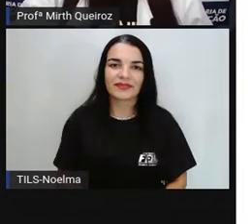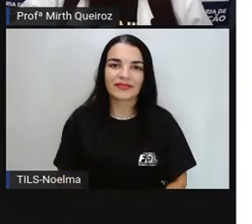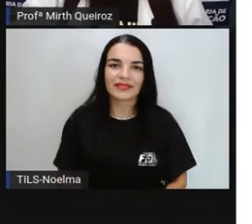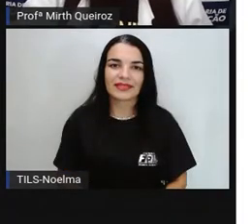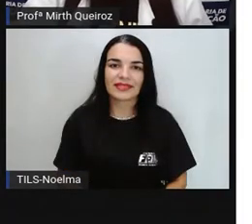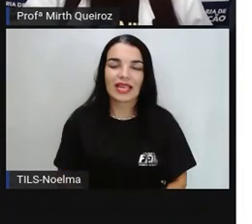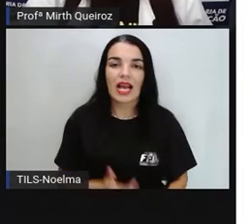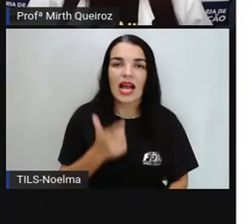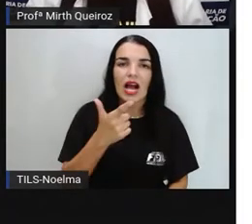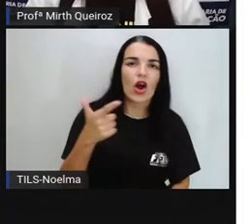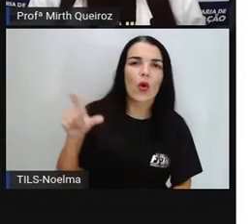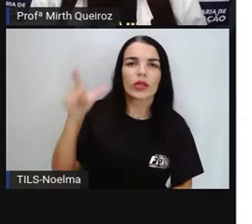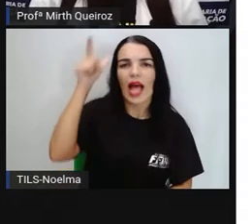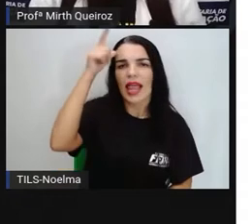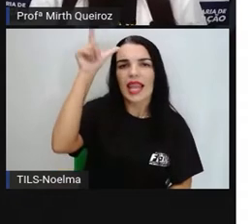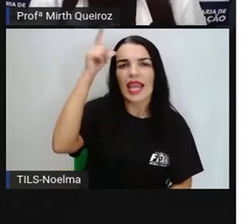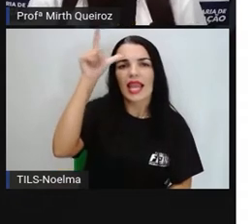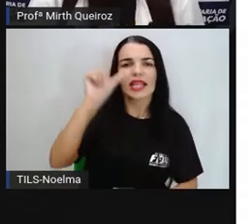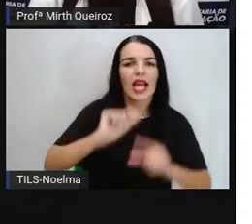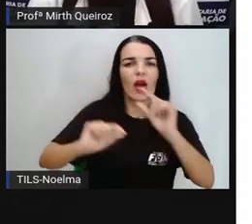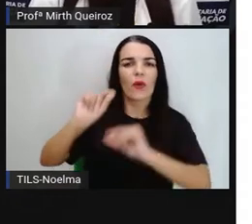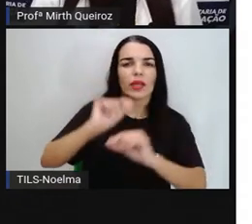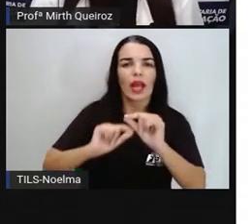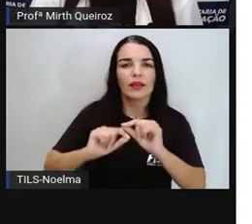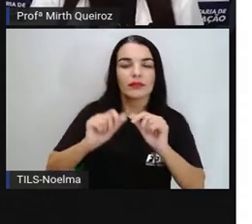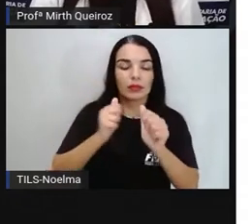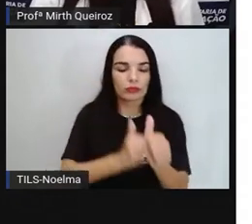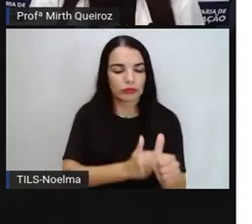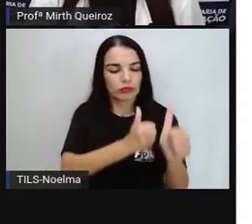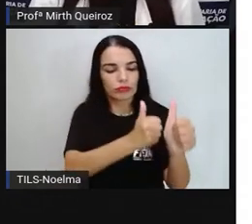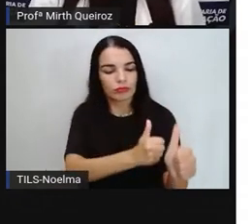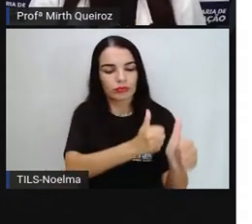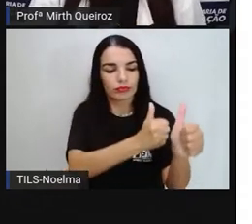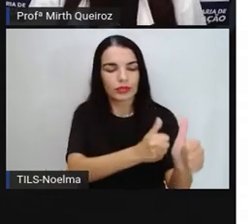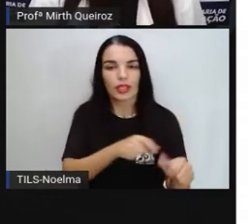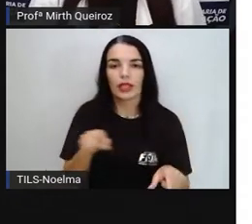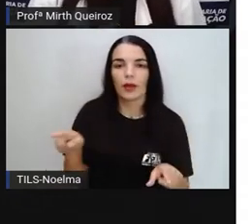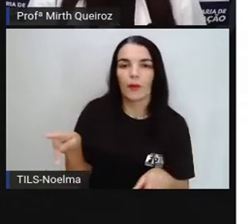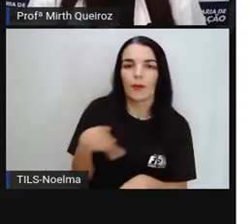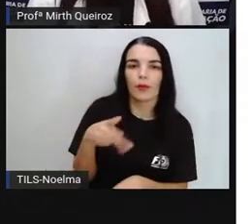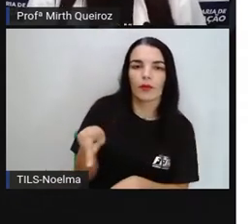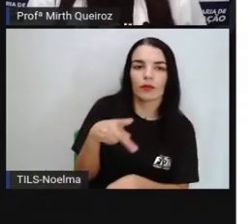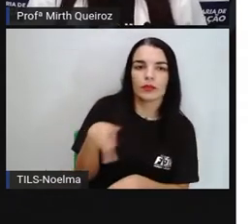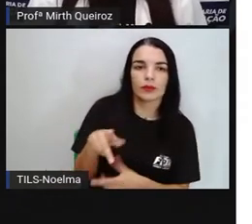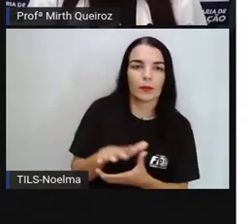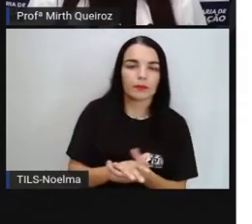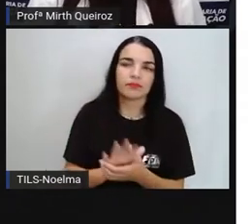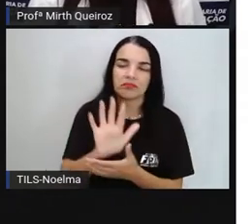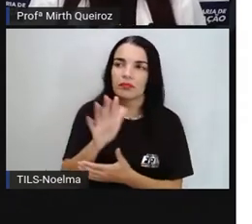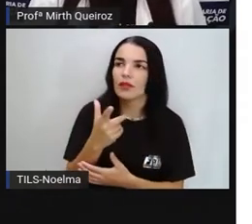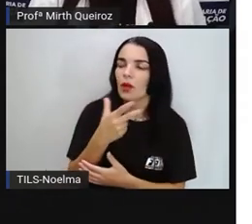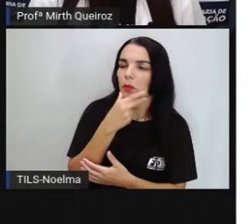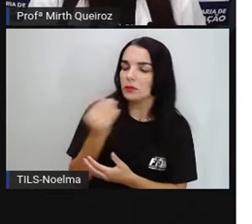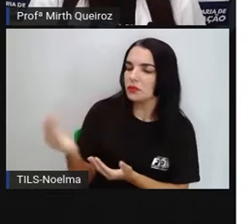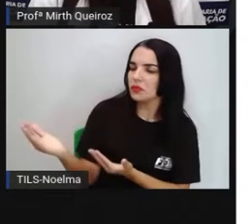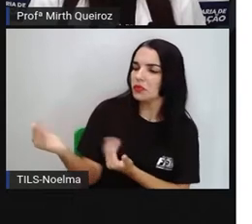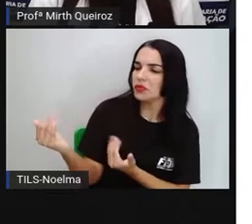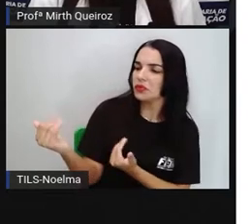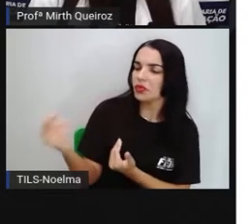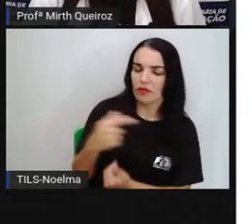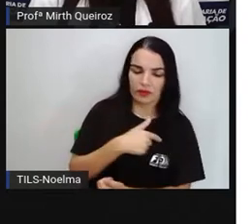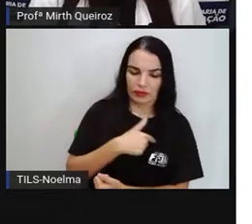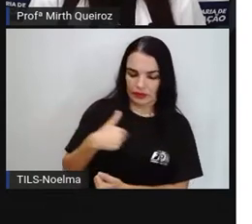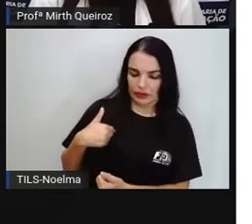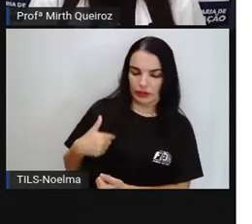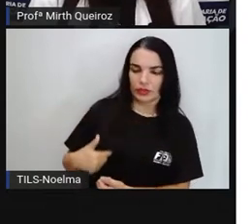A outra lenda que nós temos é sobre o discípulo e o mestre. Um jovem chinês despedia-se